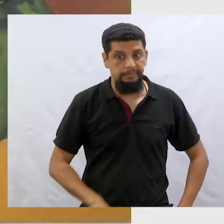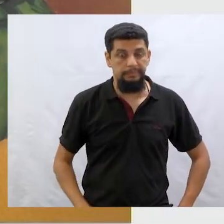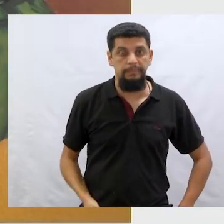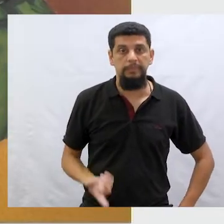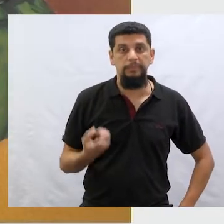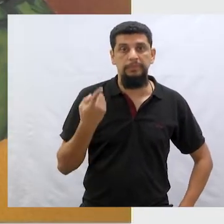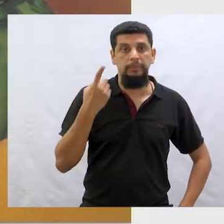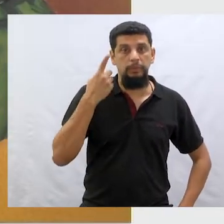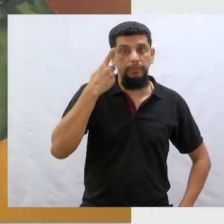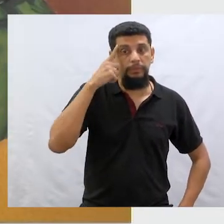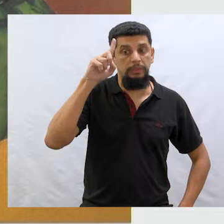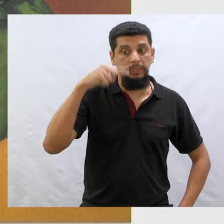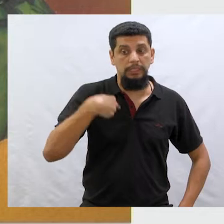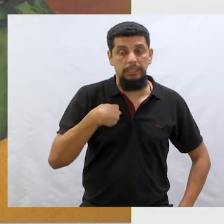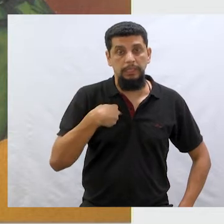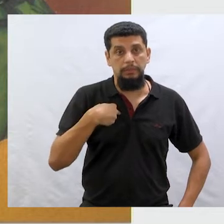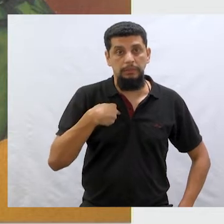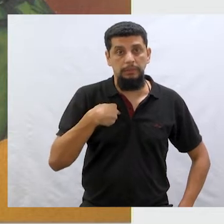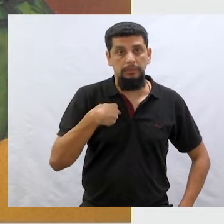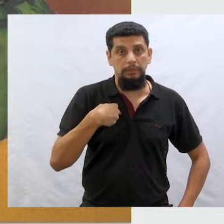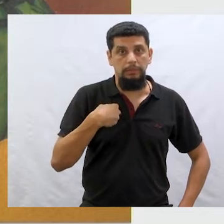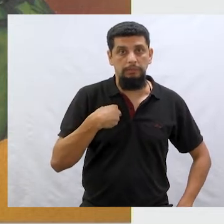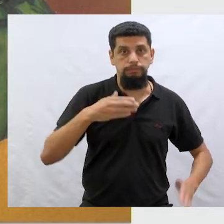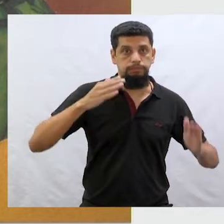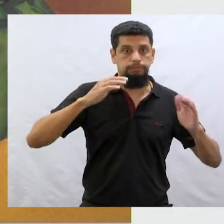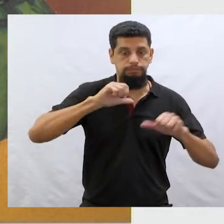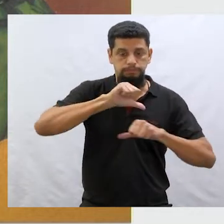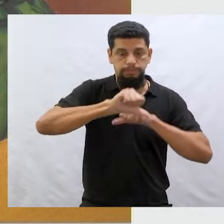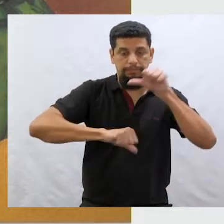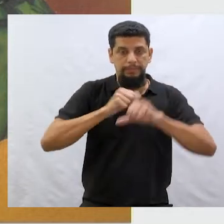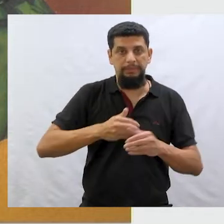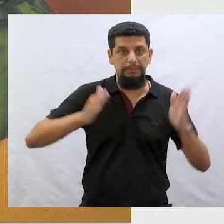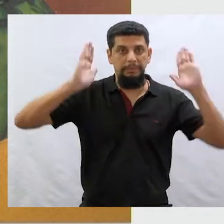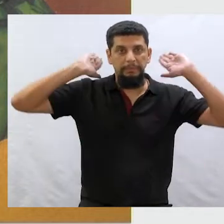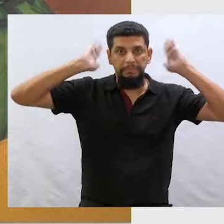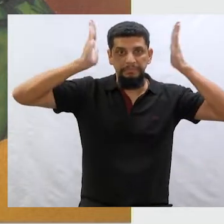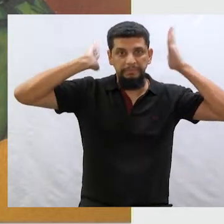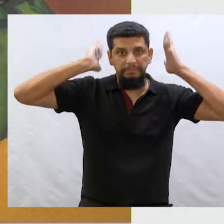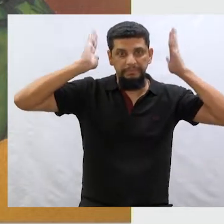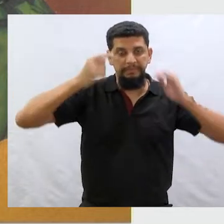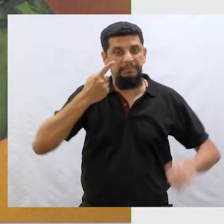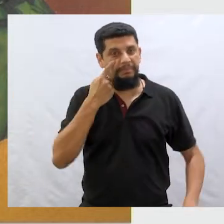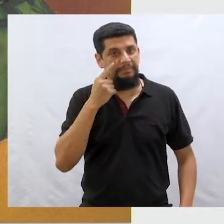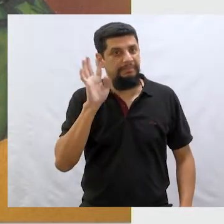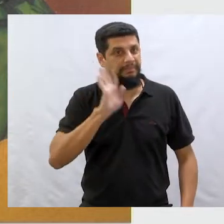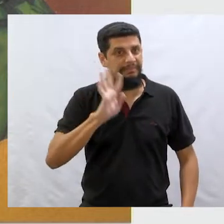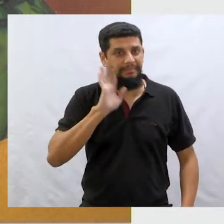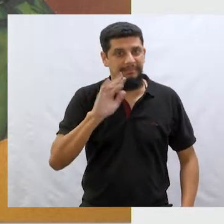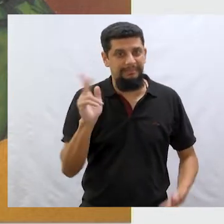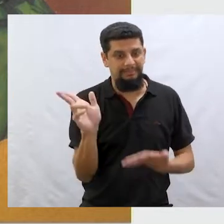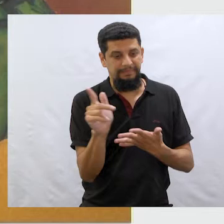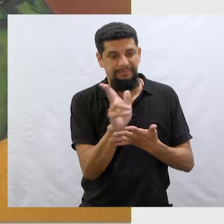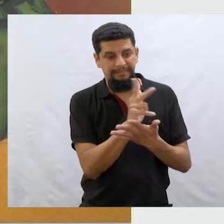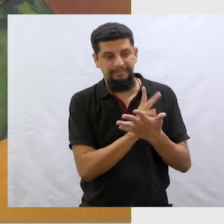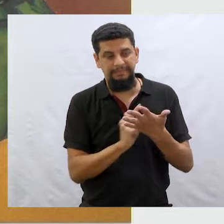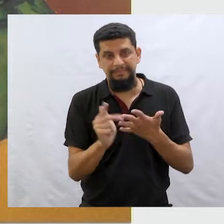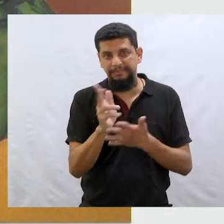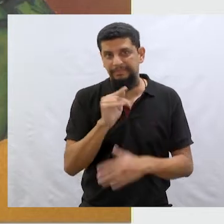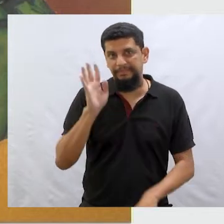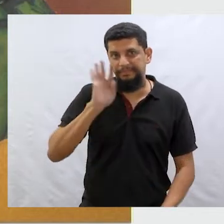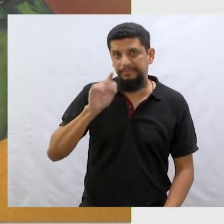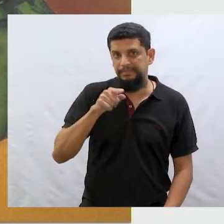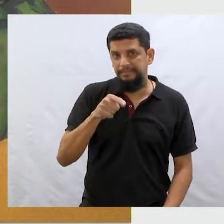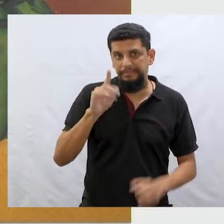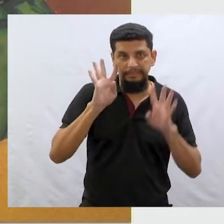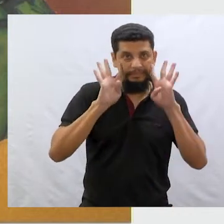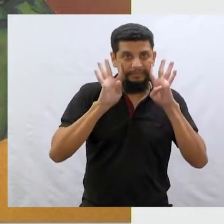O dia em que eu virei jumento. Olha que legal essa ilustração, muito bacana. Quero que